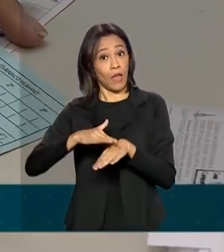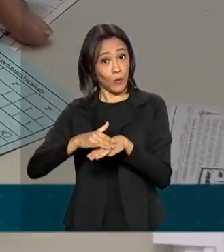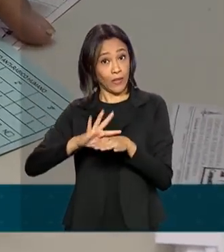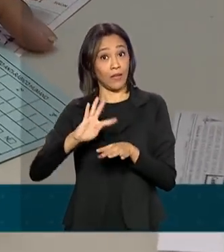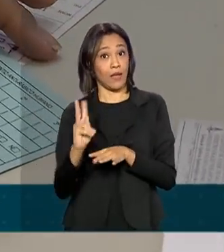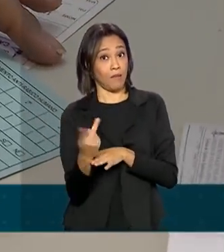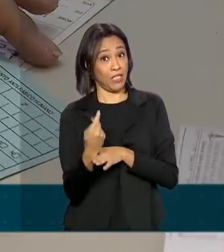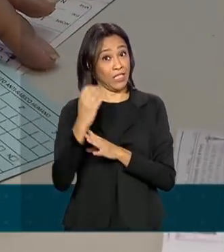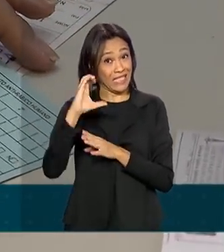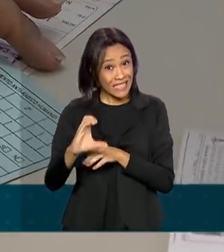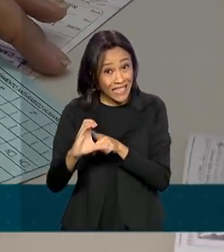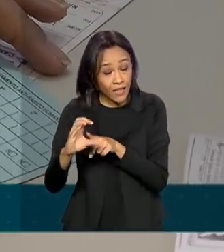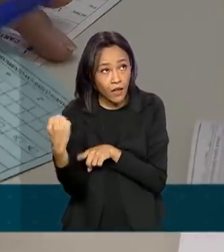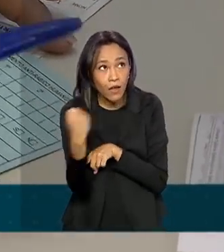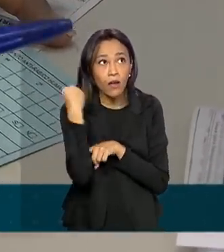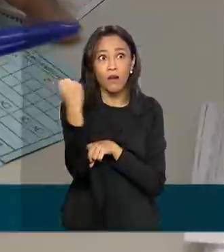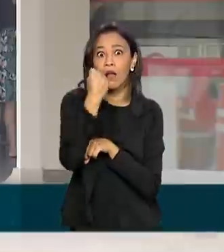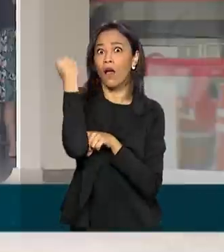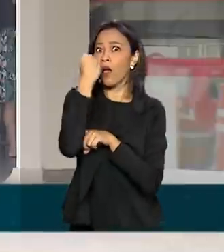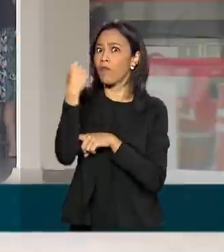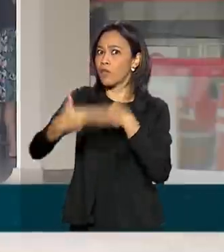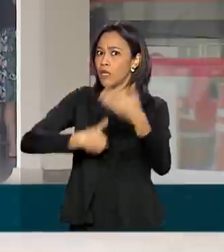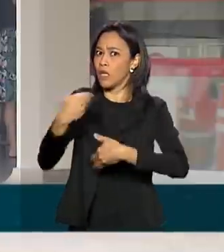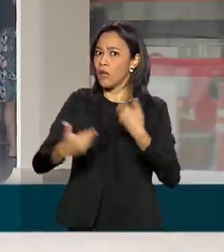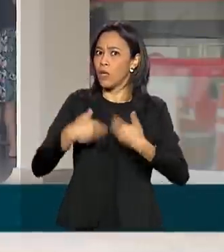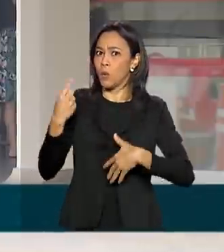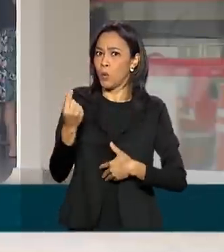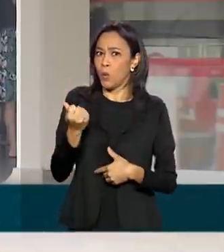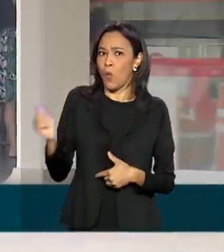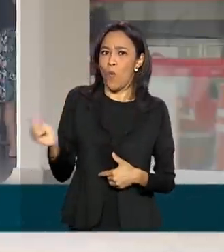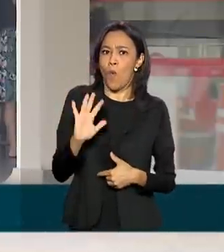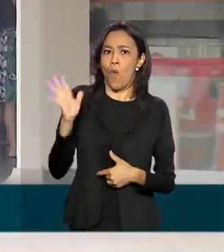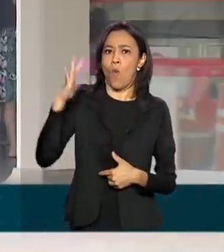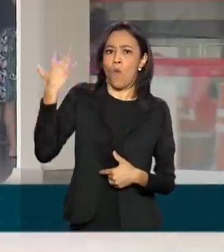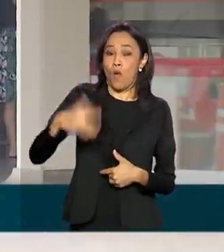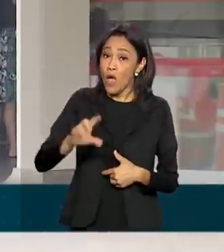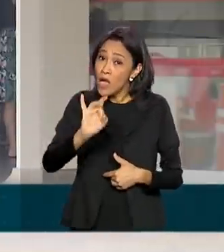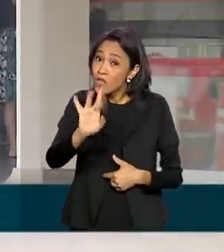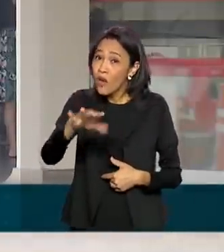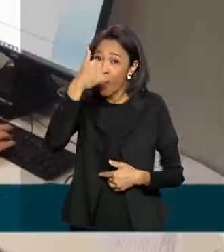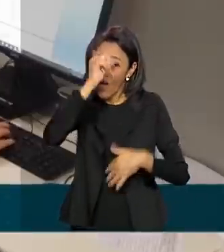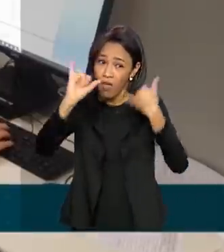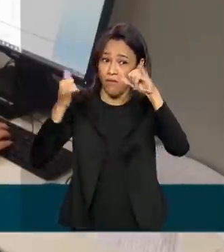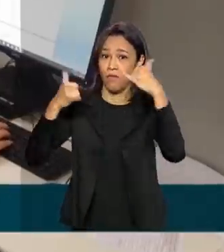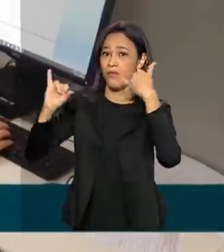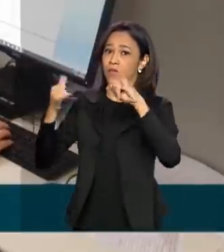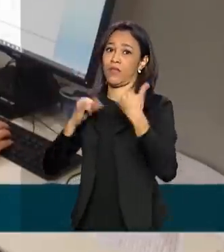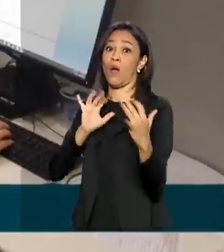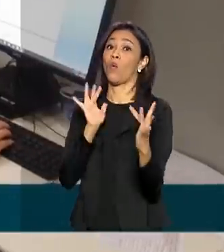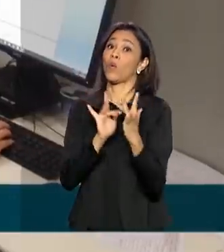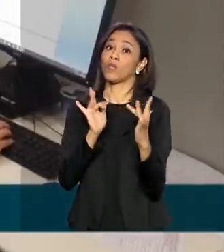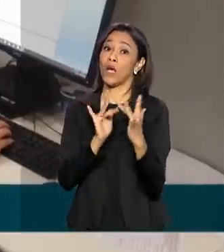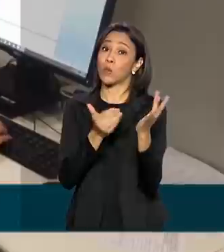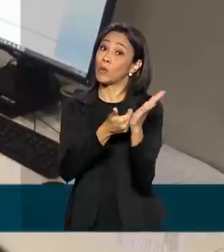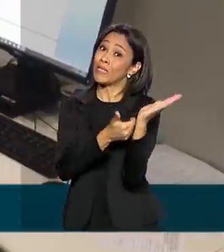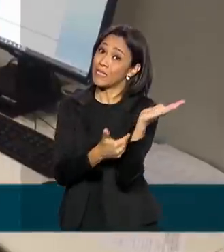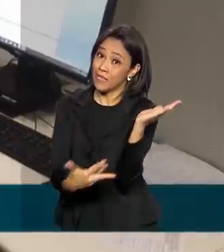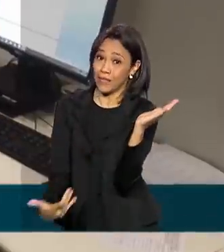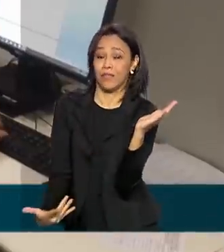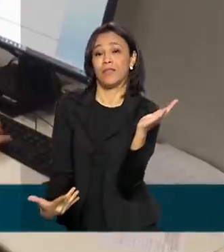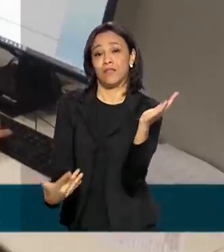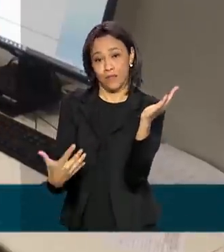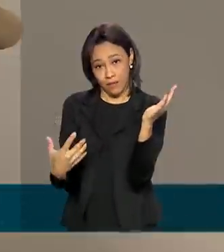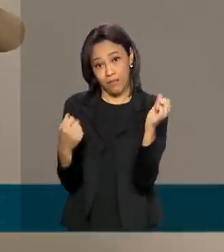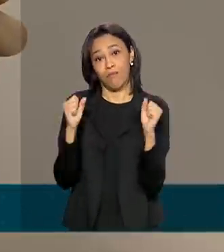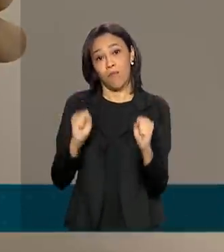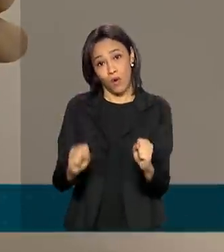entre as mais graves e tem tratamento mais caro, somente medidas de prevenção de contato com o sangue contaminado podem evitar